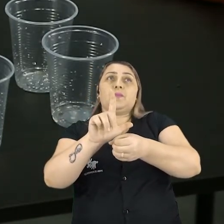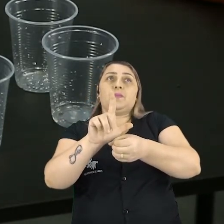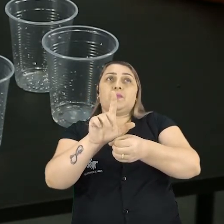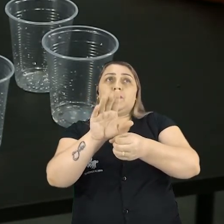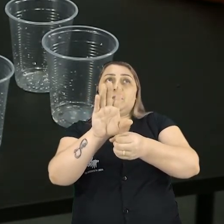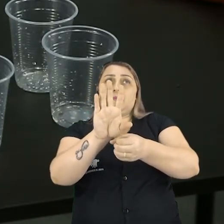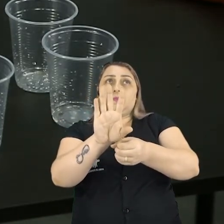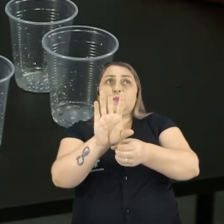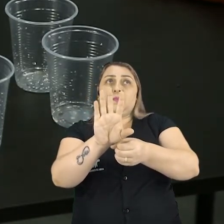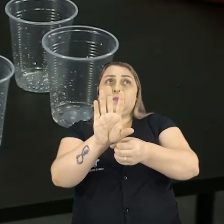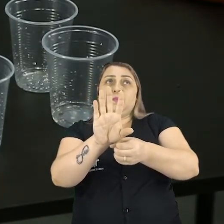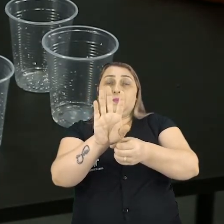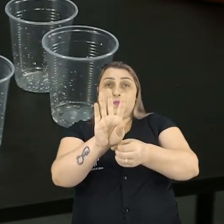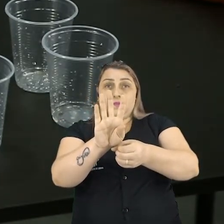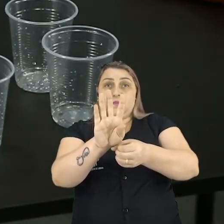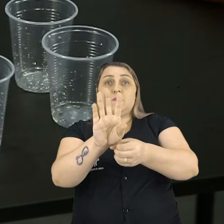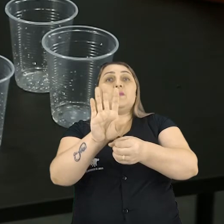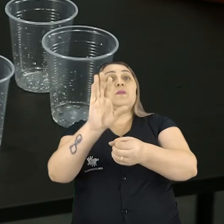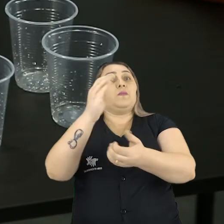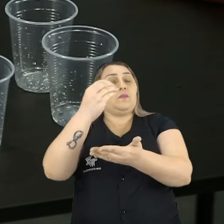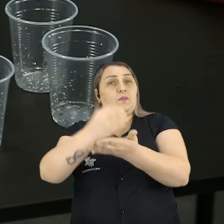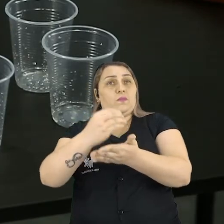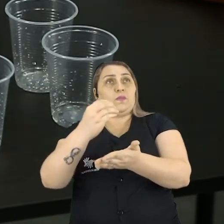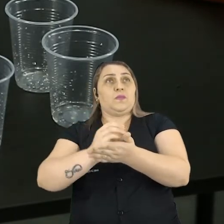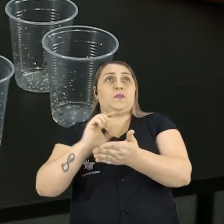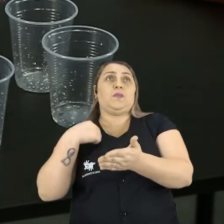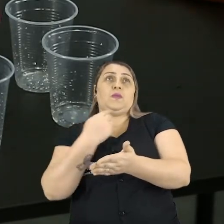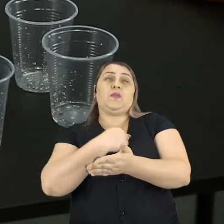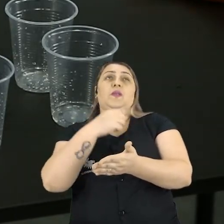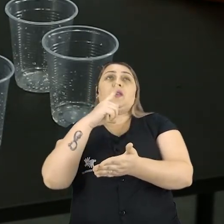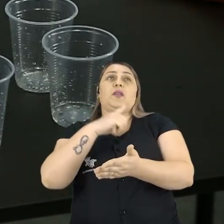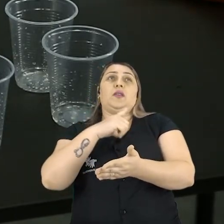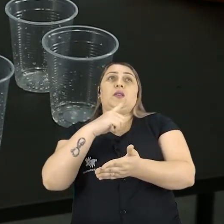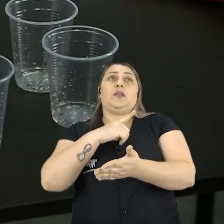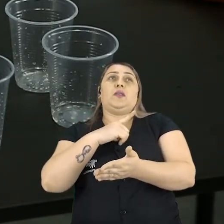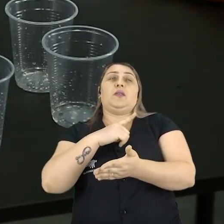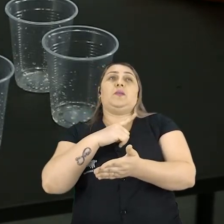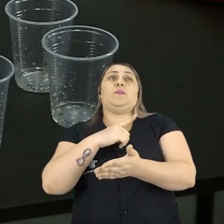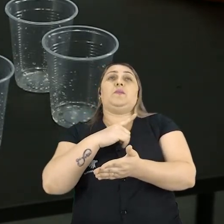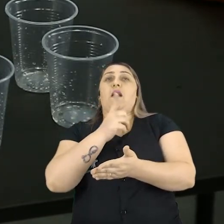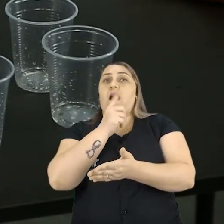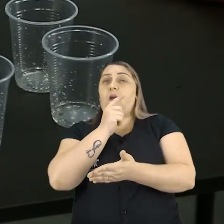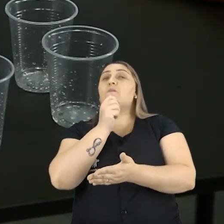4 copos E nós ainda temos o líquido